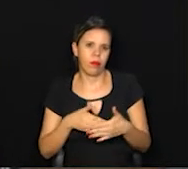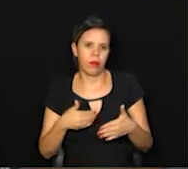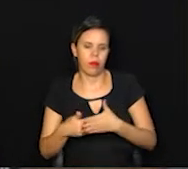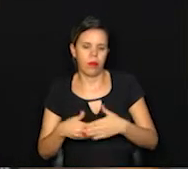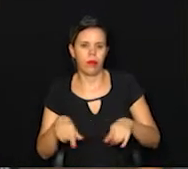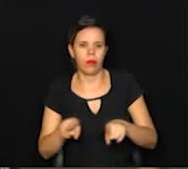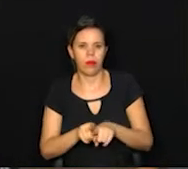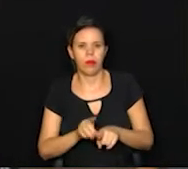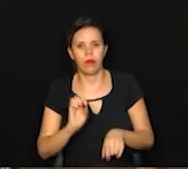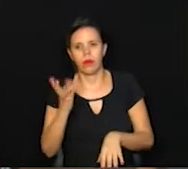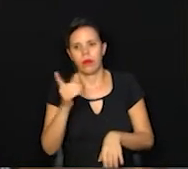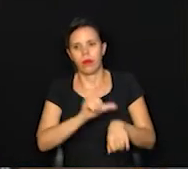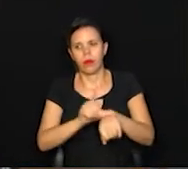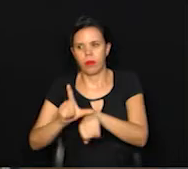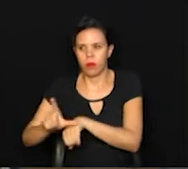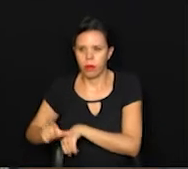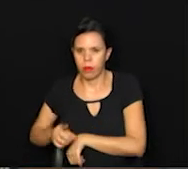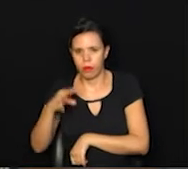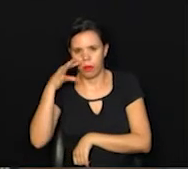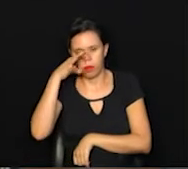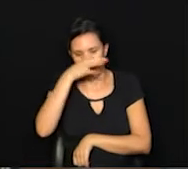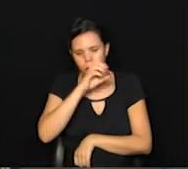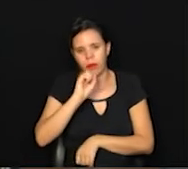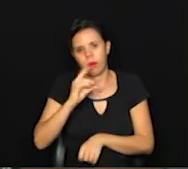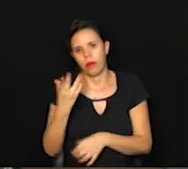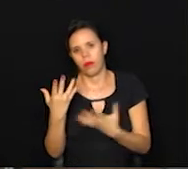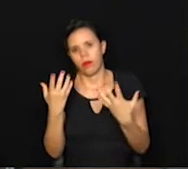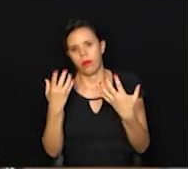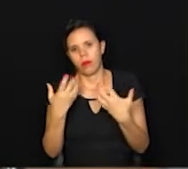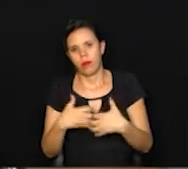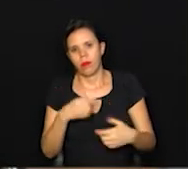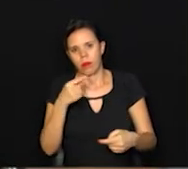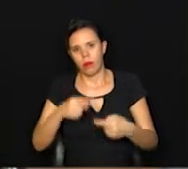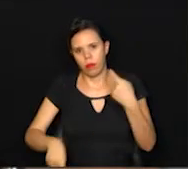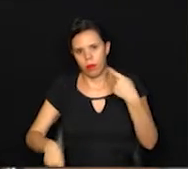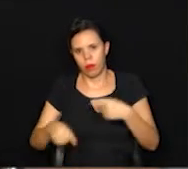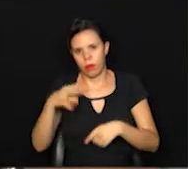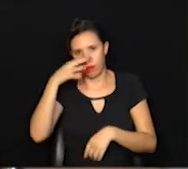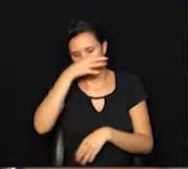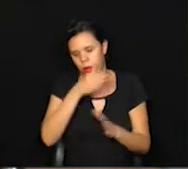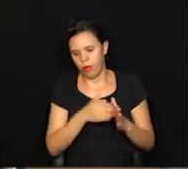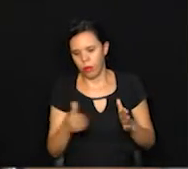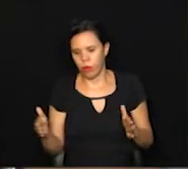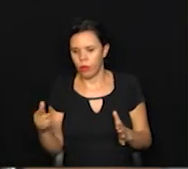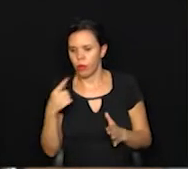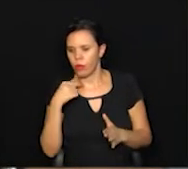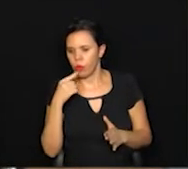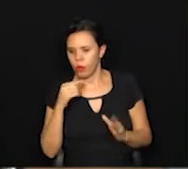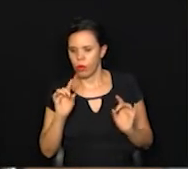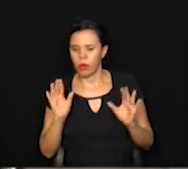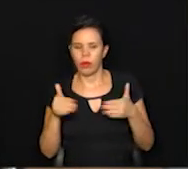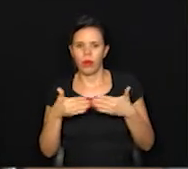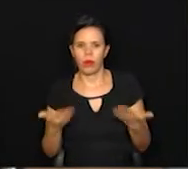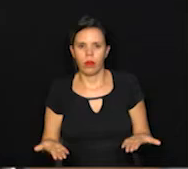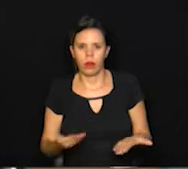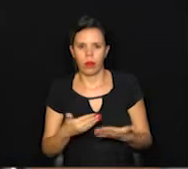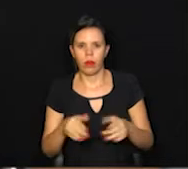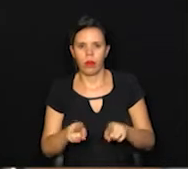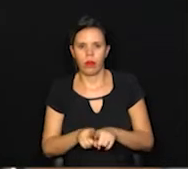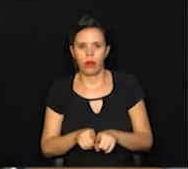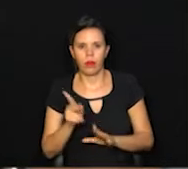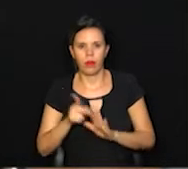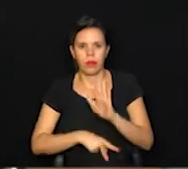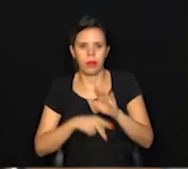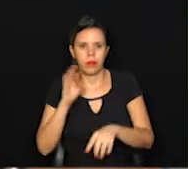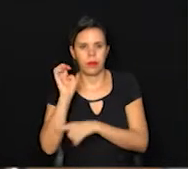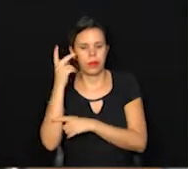lacração dos estabelecimentos que estejam funcionando em desacordo com a fase especificamente autorizada no plano